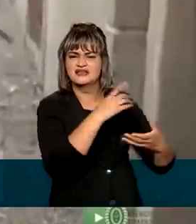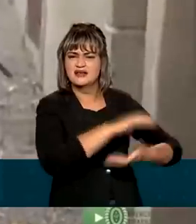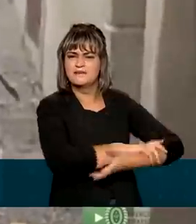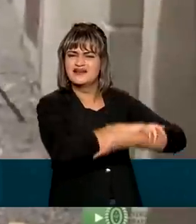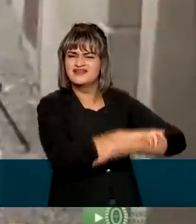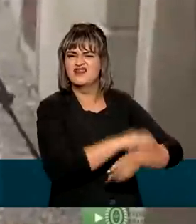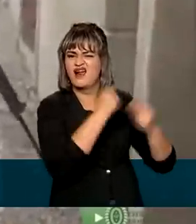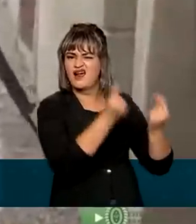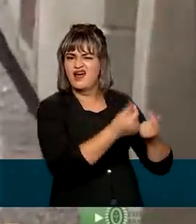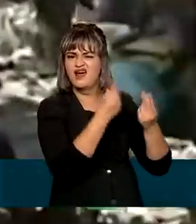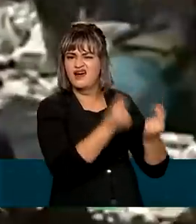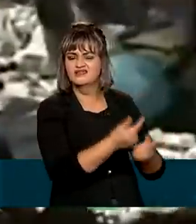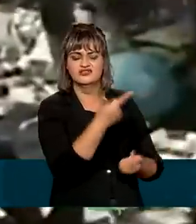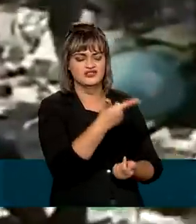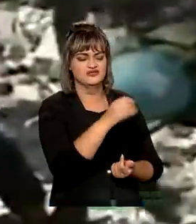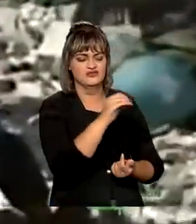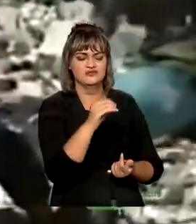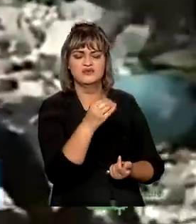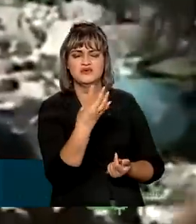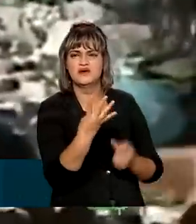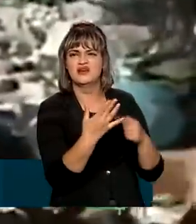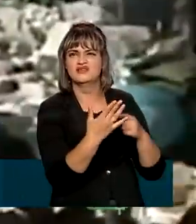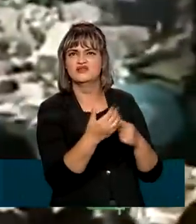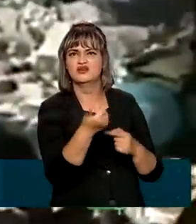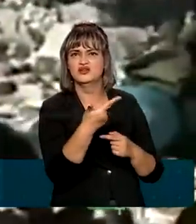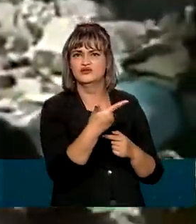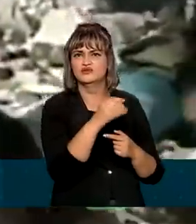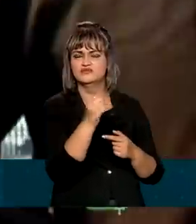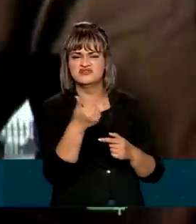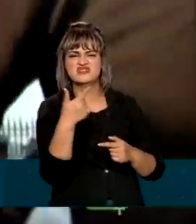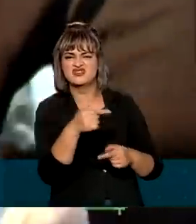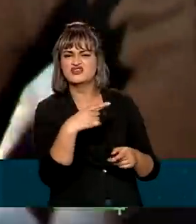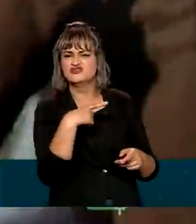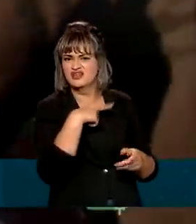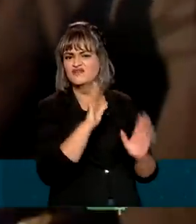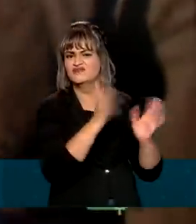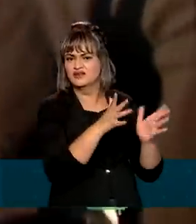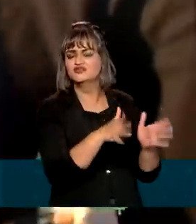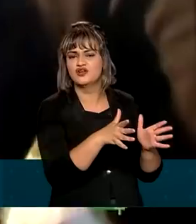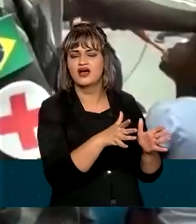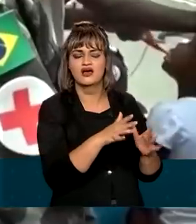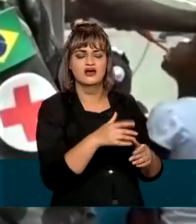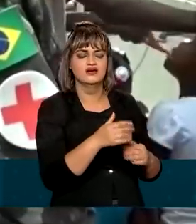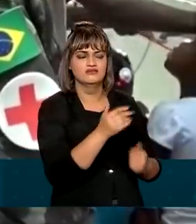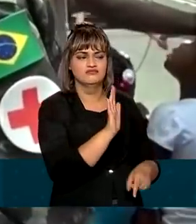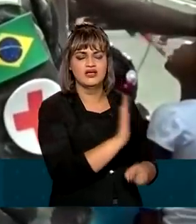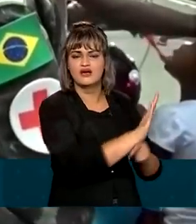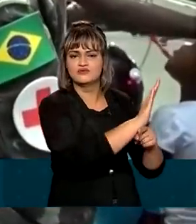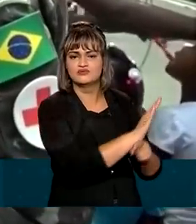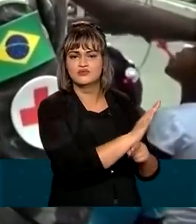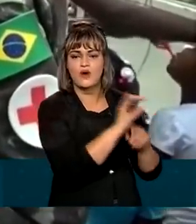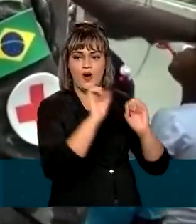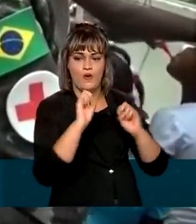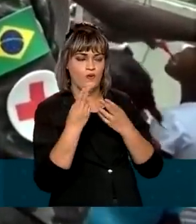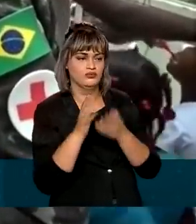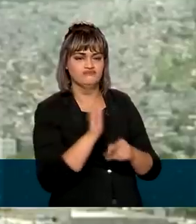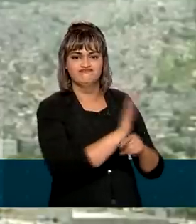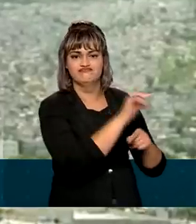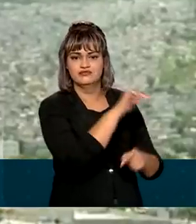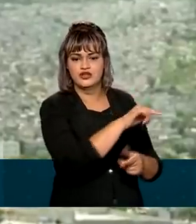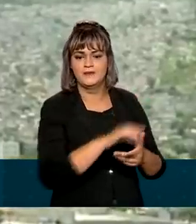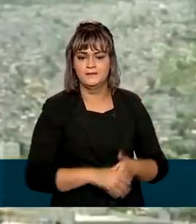Entre 2004 e 2017, as tropas brasileiras participaram da missão das Nações Unidas no país.